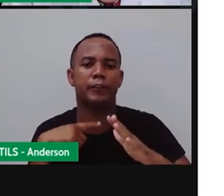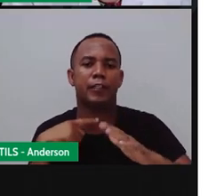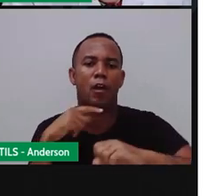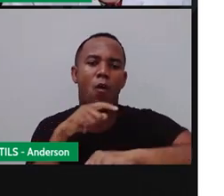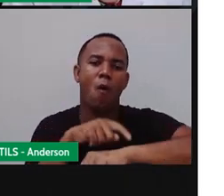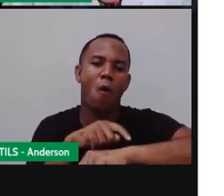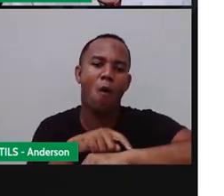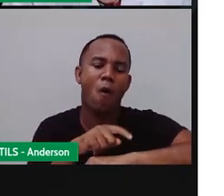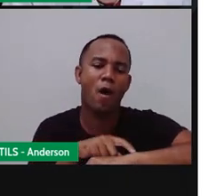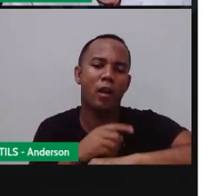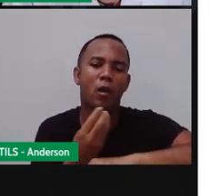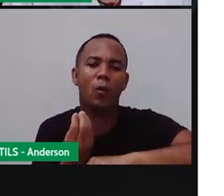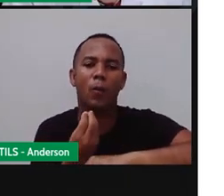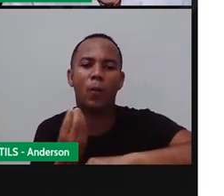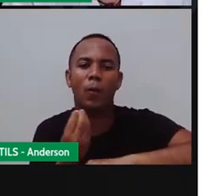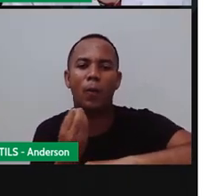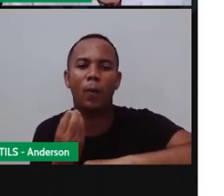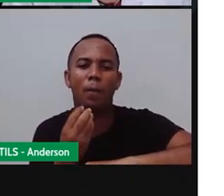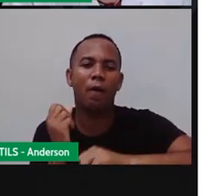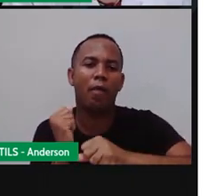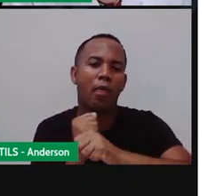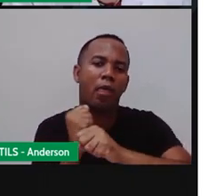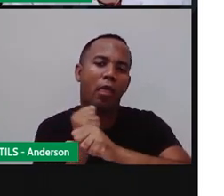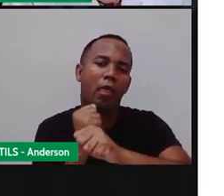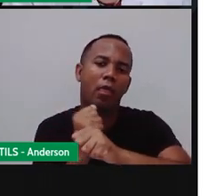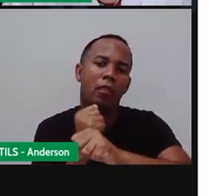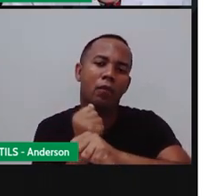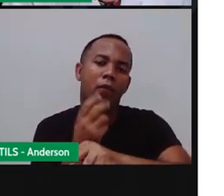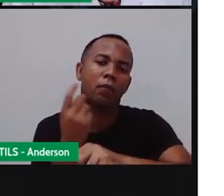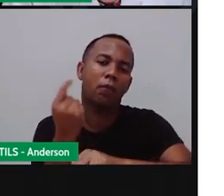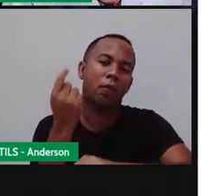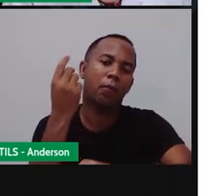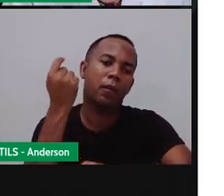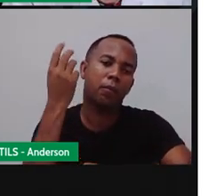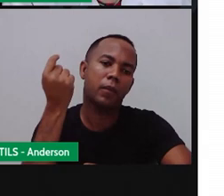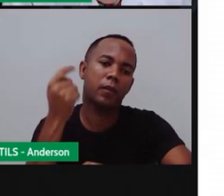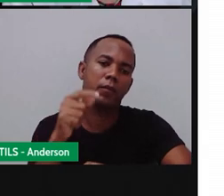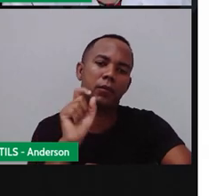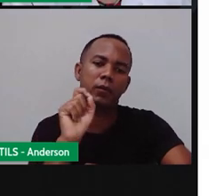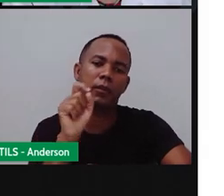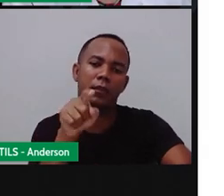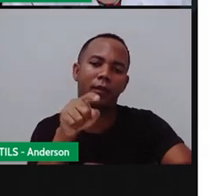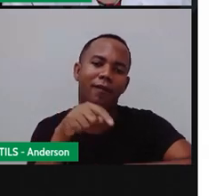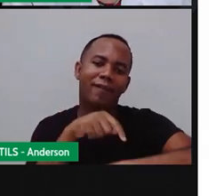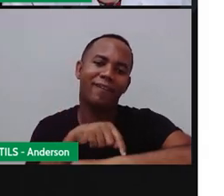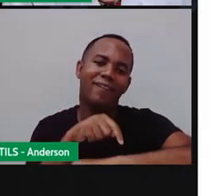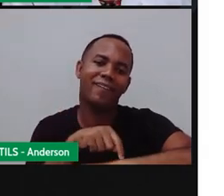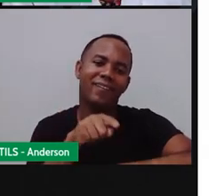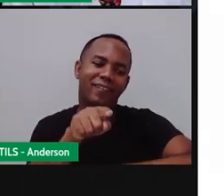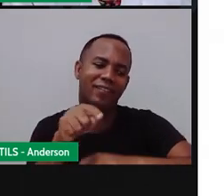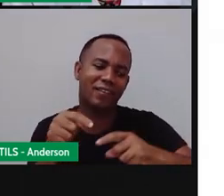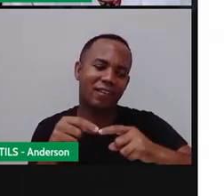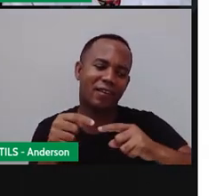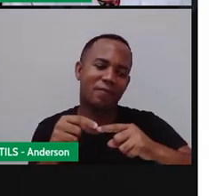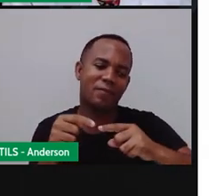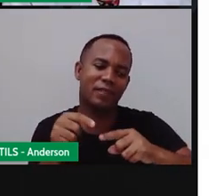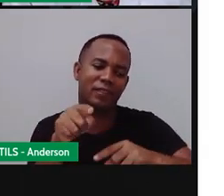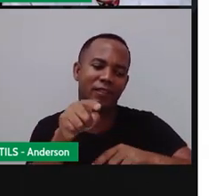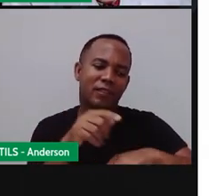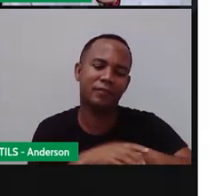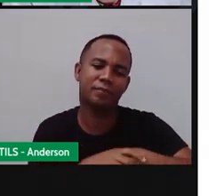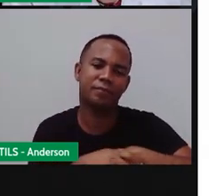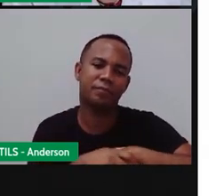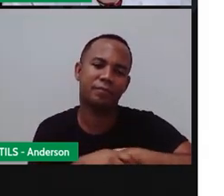se consagraram durante centenas de anos na antiguidade. Os principais relógios antigos foram os seguintes. A gente vai falar sobre